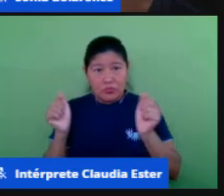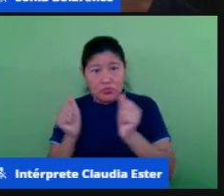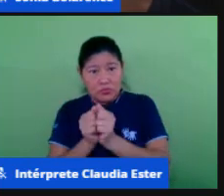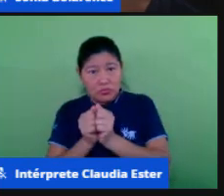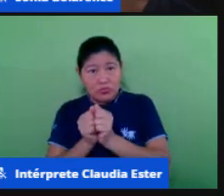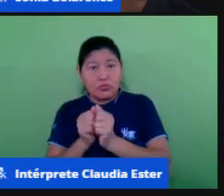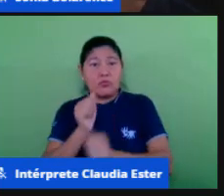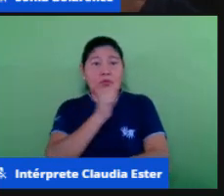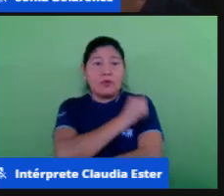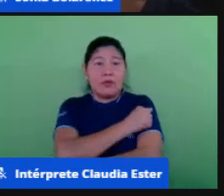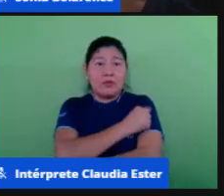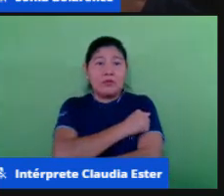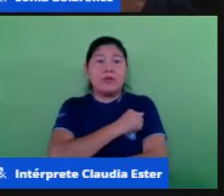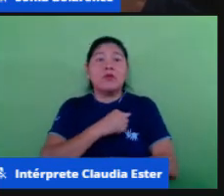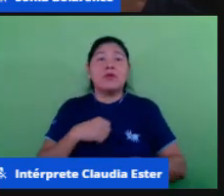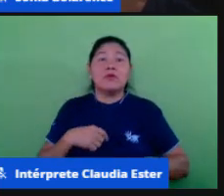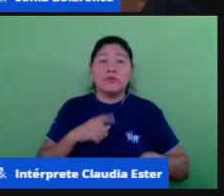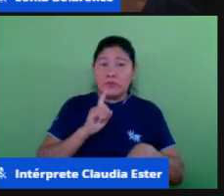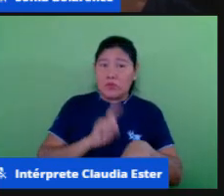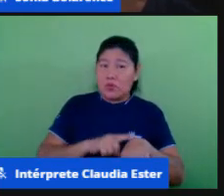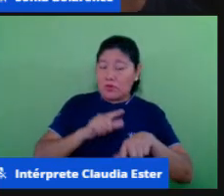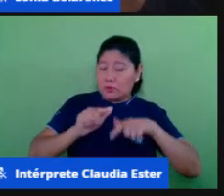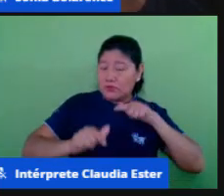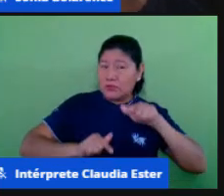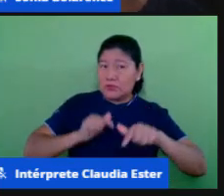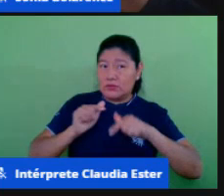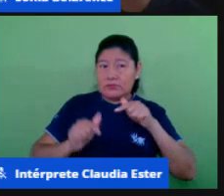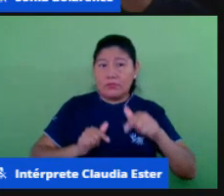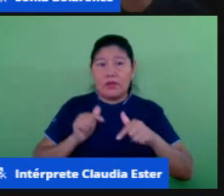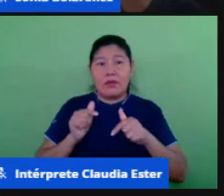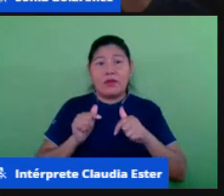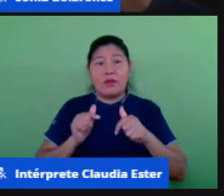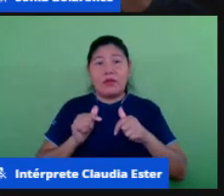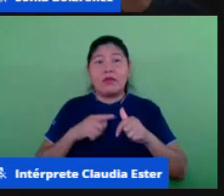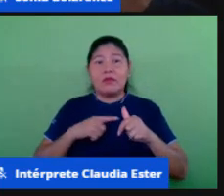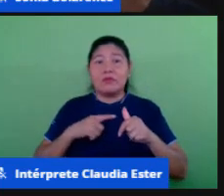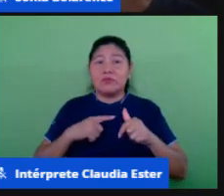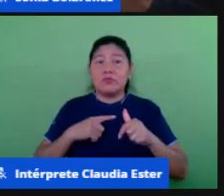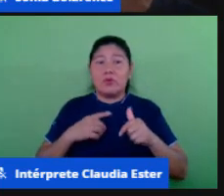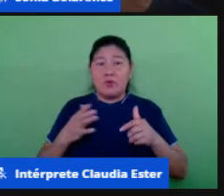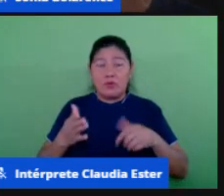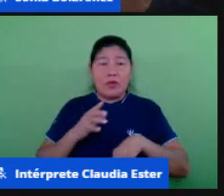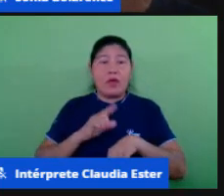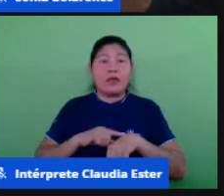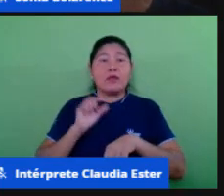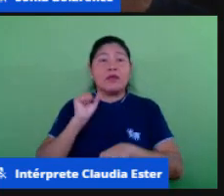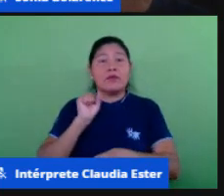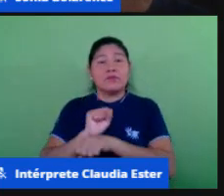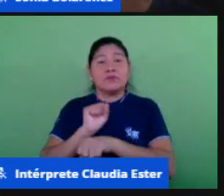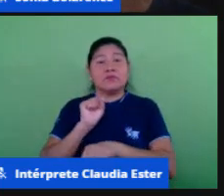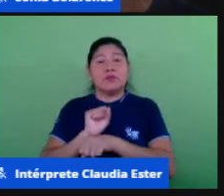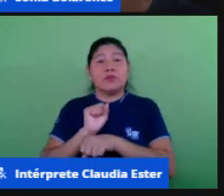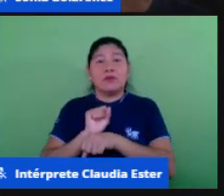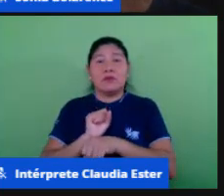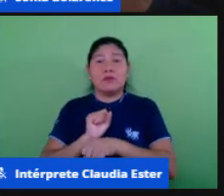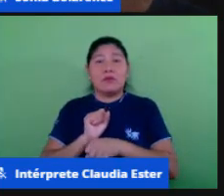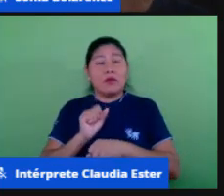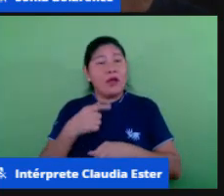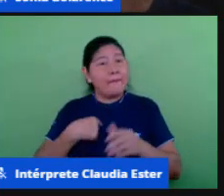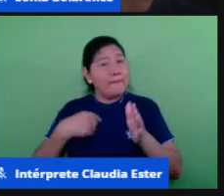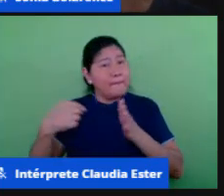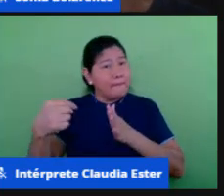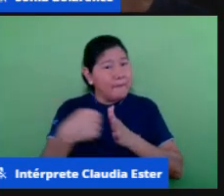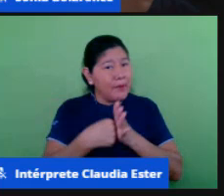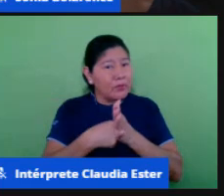horário de trabalho estou disponível para dúvidas como o